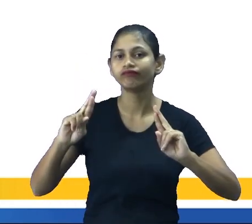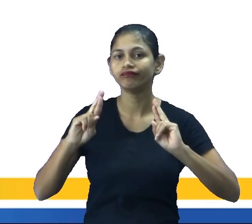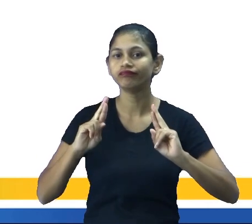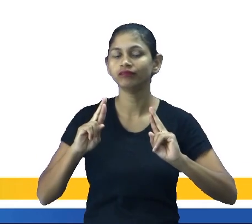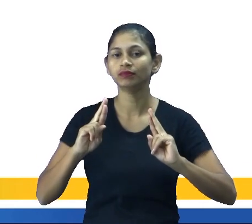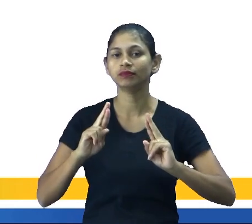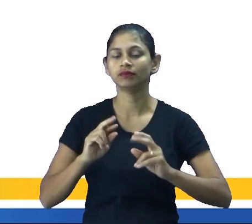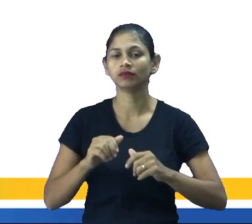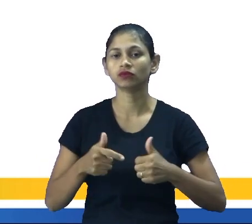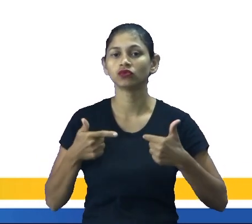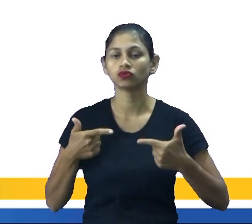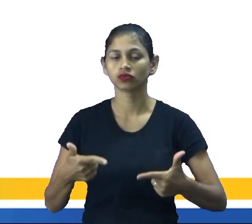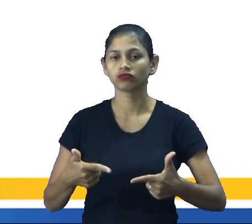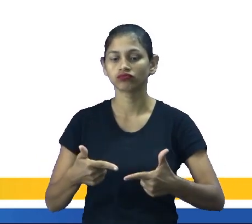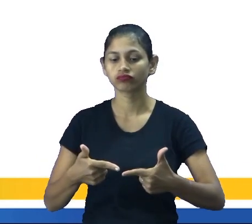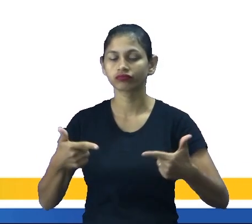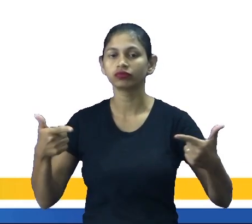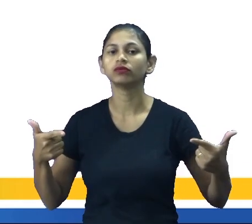população.